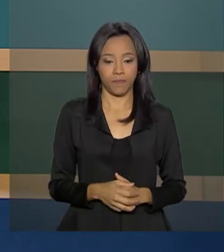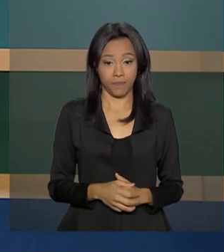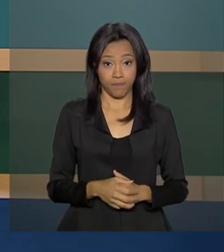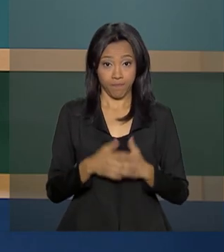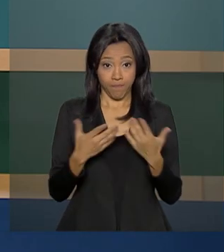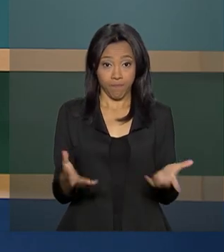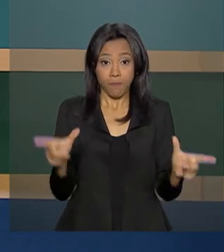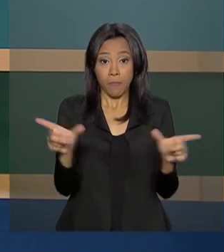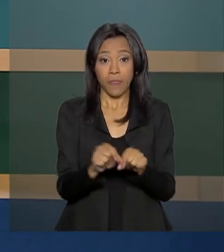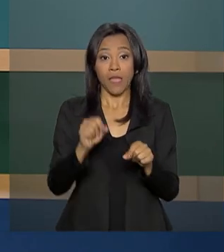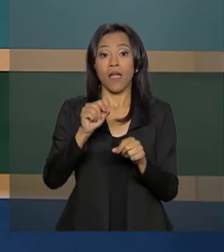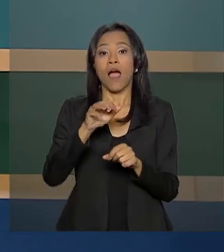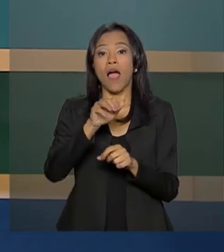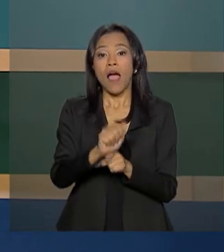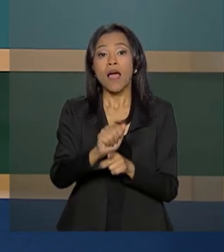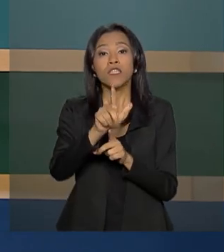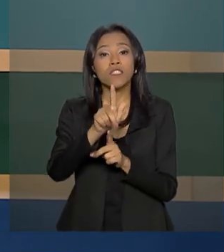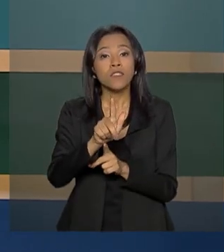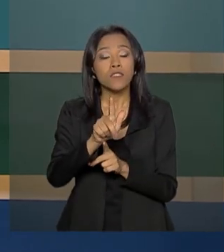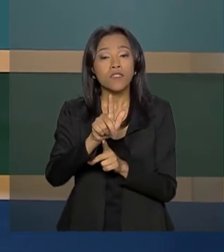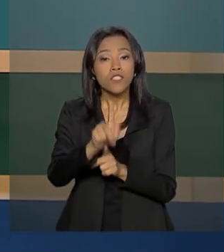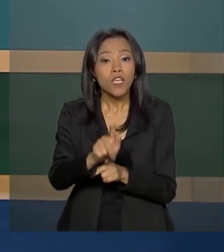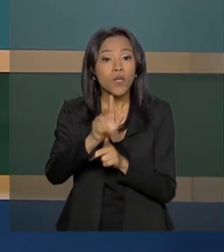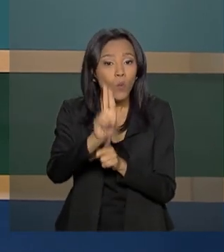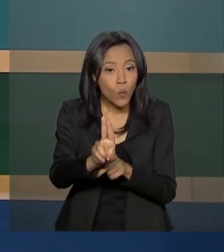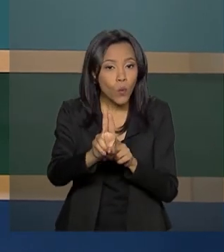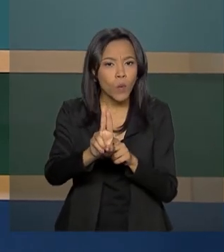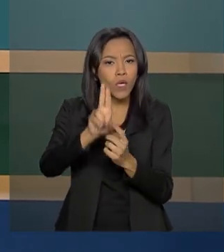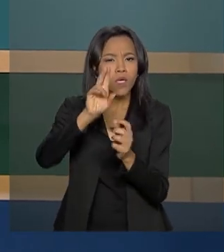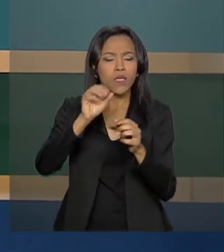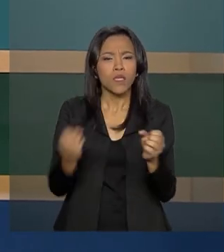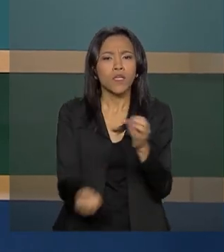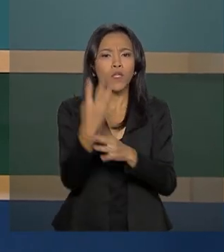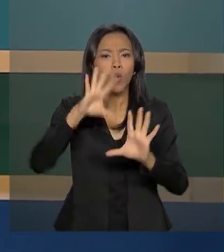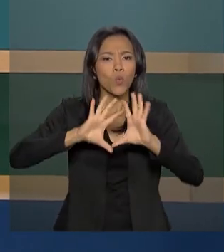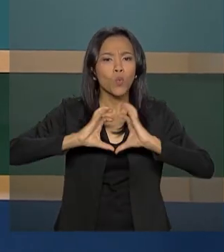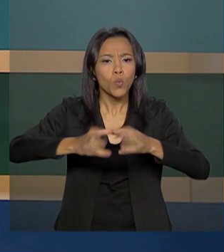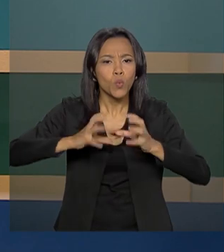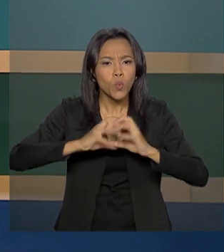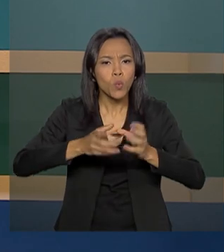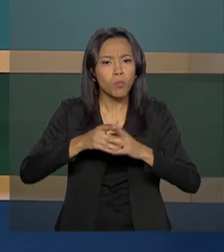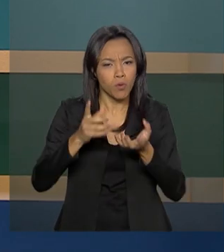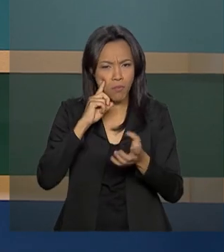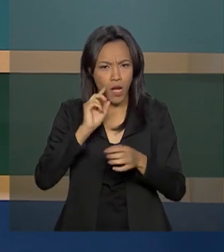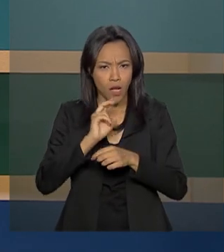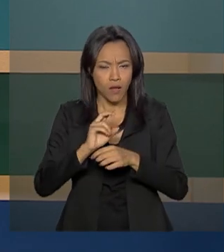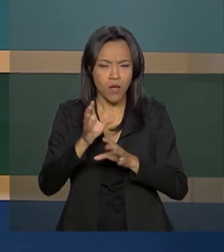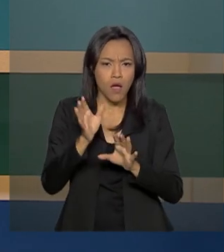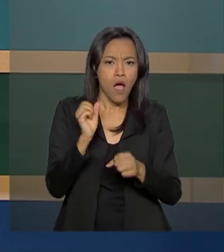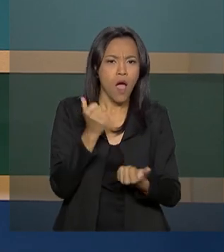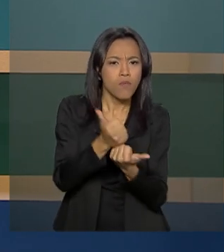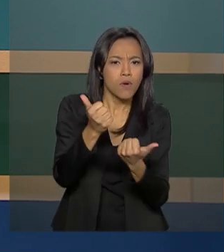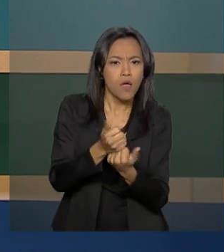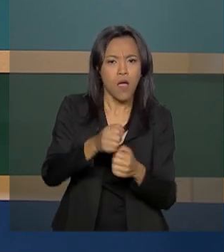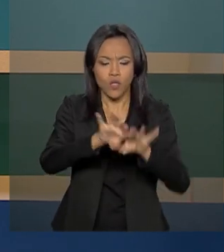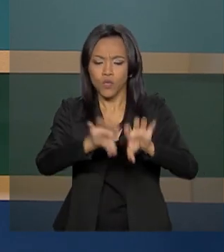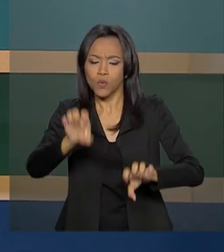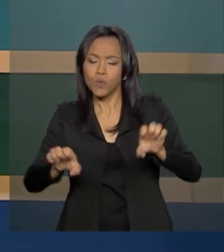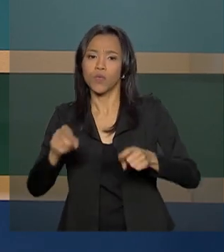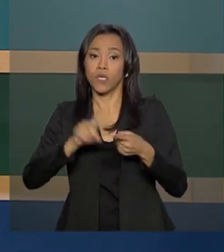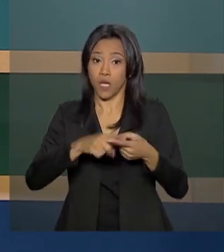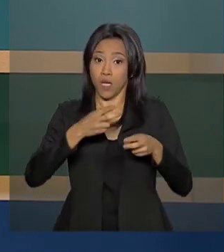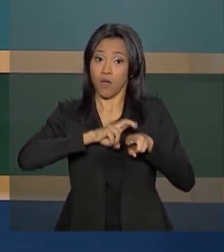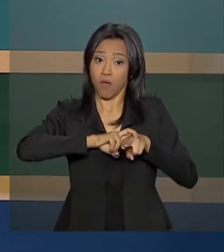A Advocacia-Geral da União criou uma força-tarefa para garantir investimentos em infraestrutura. O objetivo é que concessões de portos,